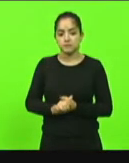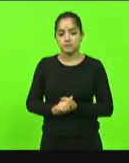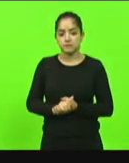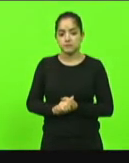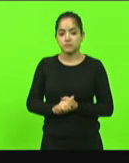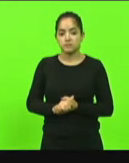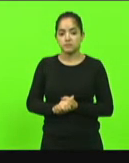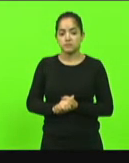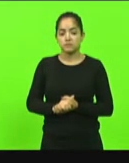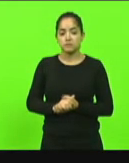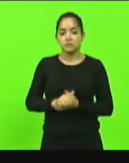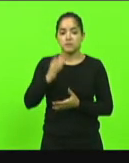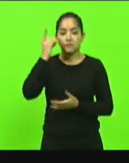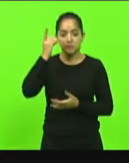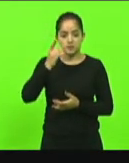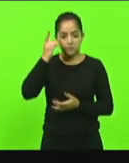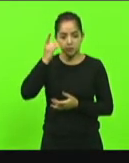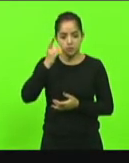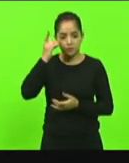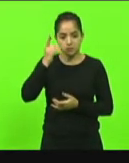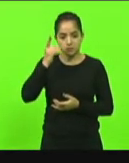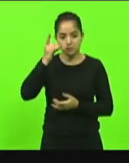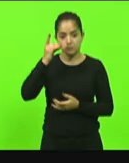Com o voto a deputada do Fabiano da Luz.